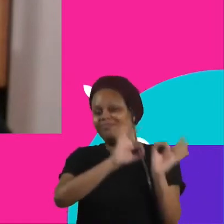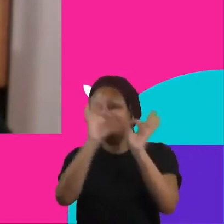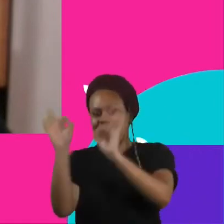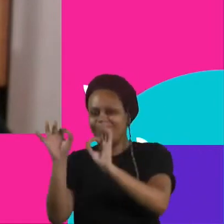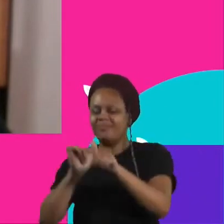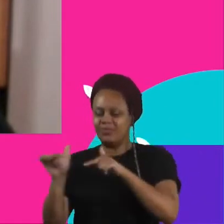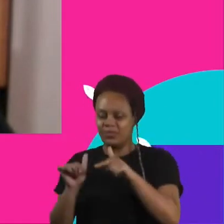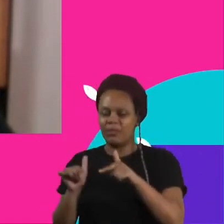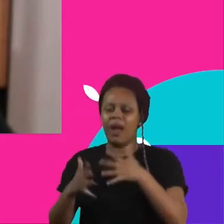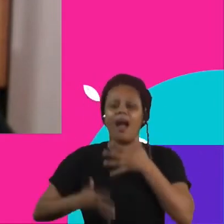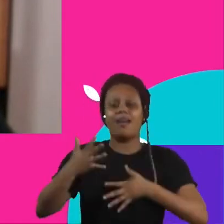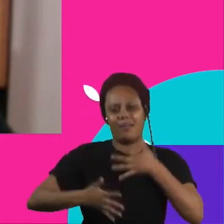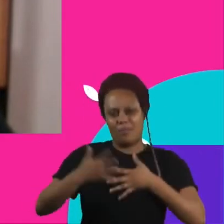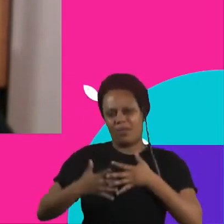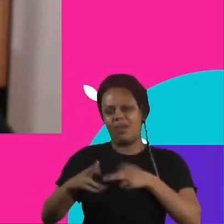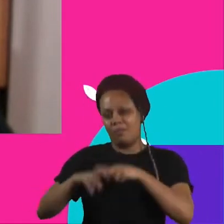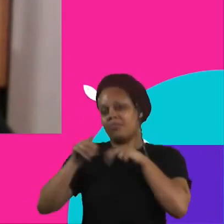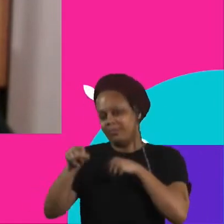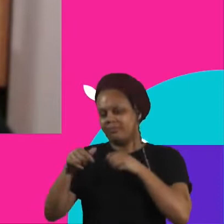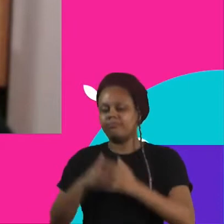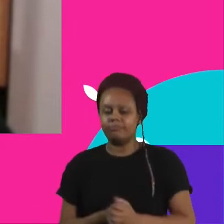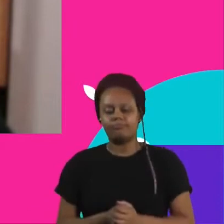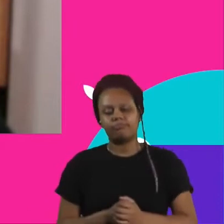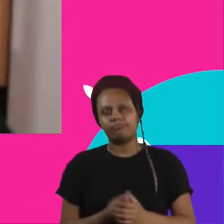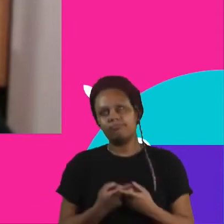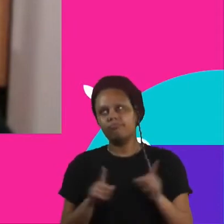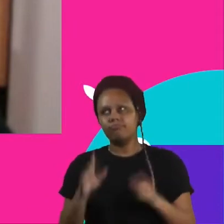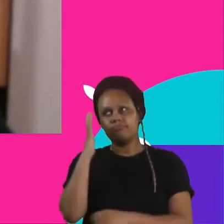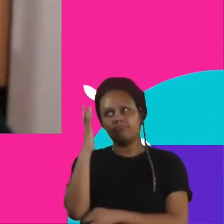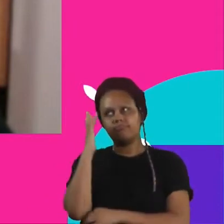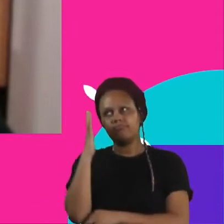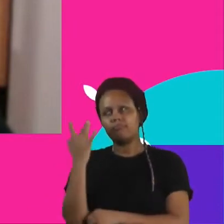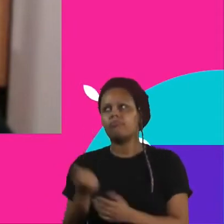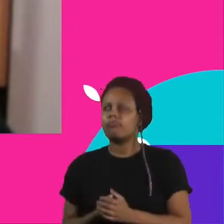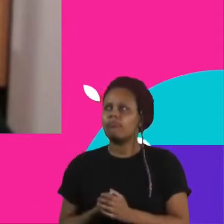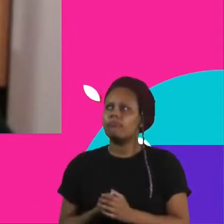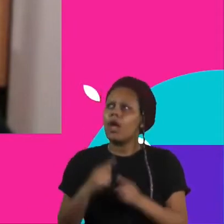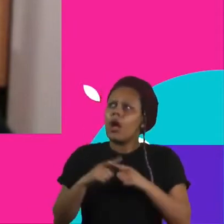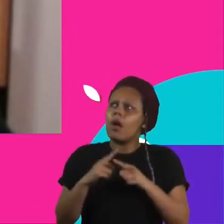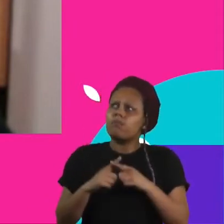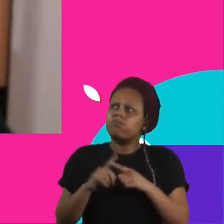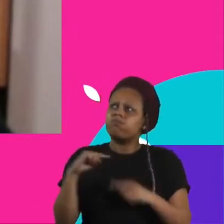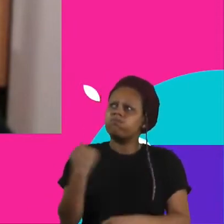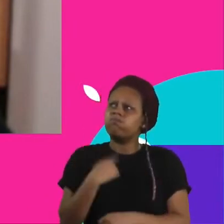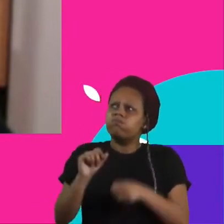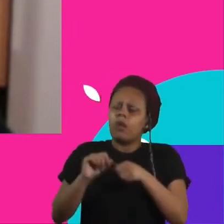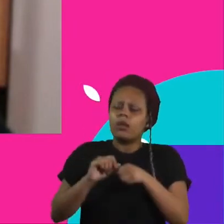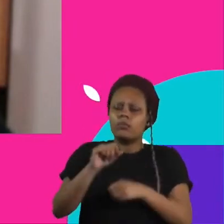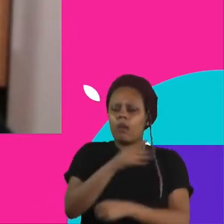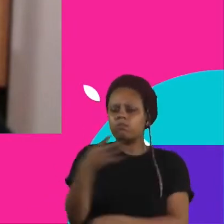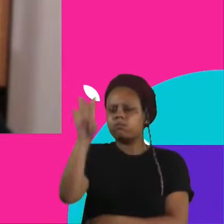E aí a gente veio com uma ideia muito simples, que era... por que que a gente não faz uma planilha mensal, de